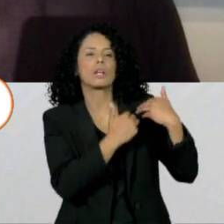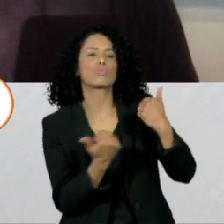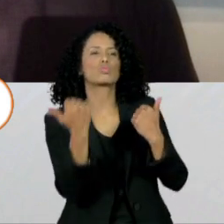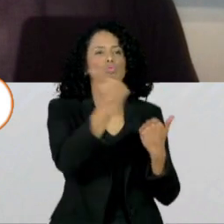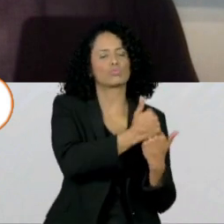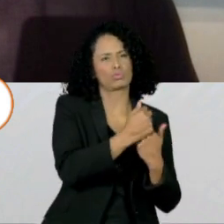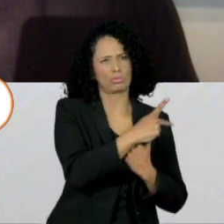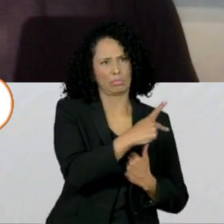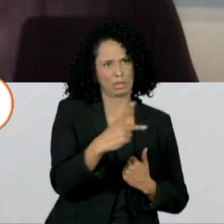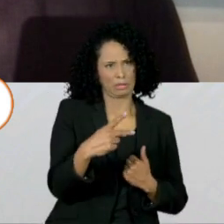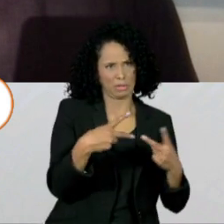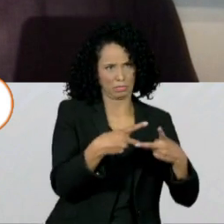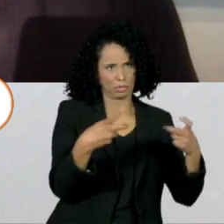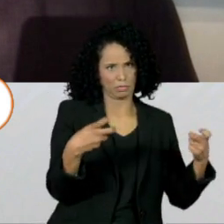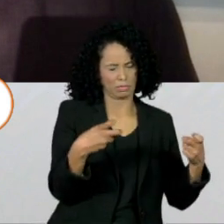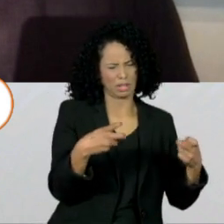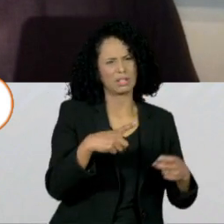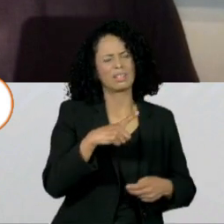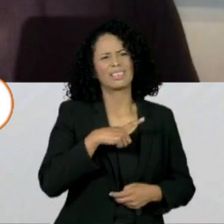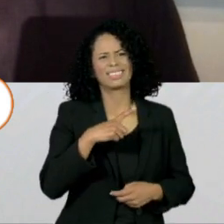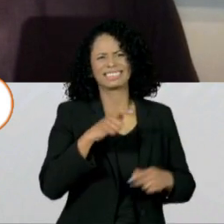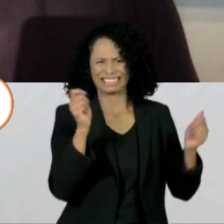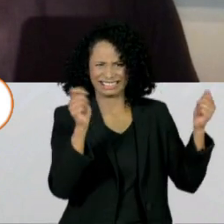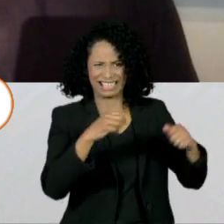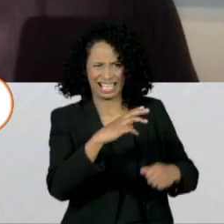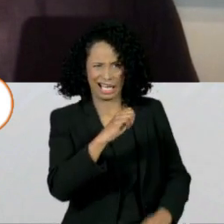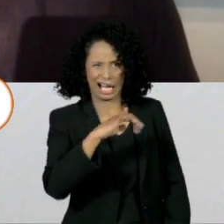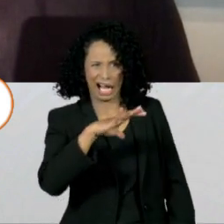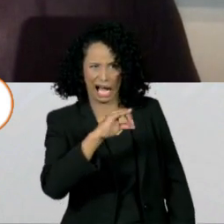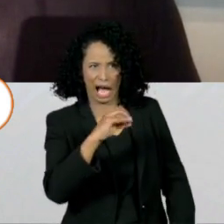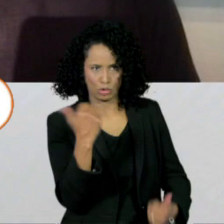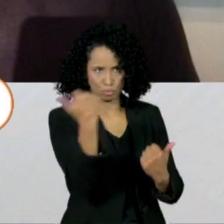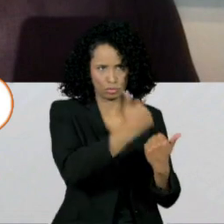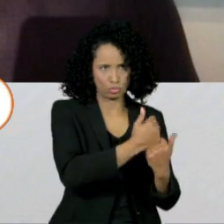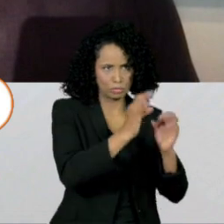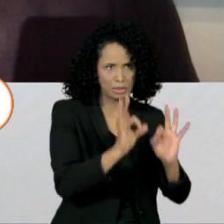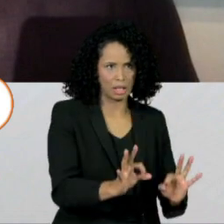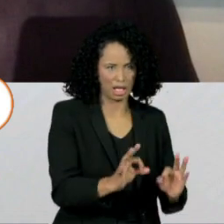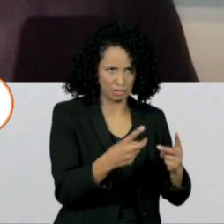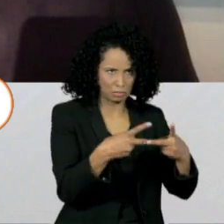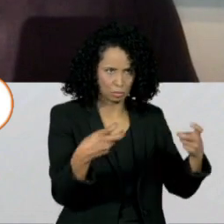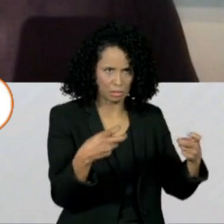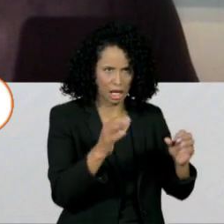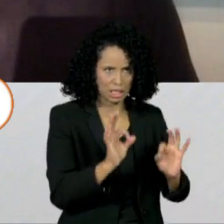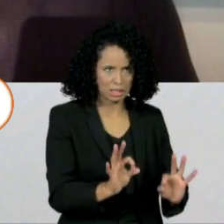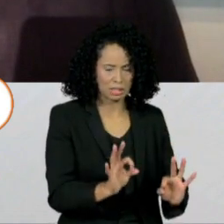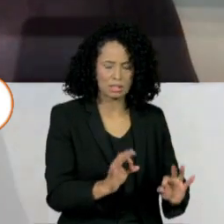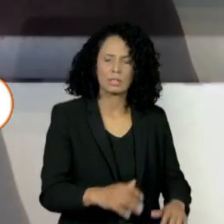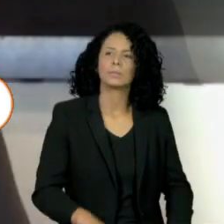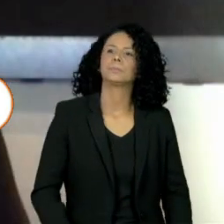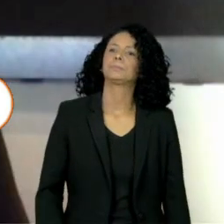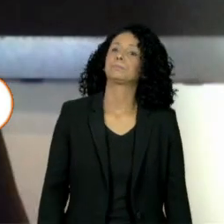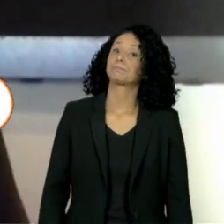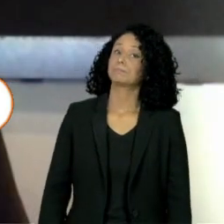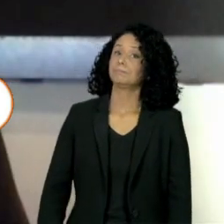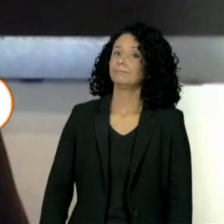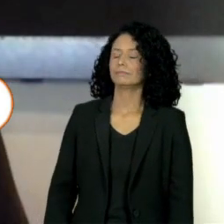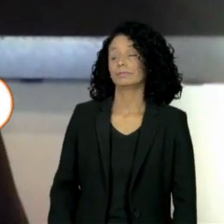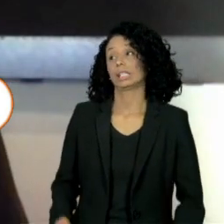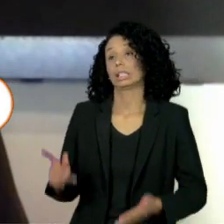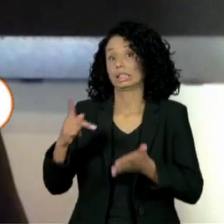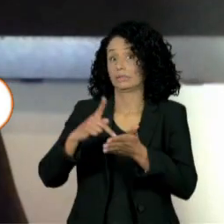Existe alguma chance de Caio não assumir? Olha, é difícil falar isso, né? Porque, na realidade, existe todo um